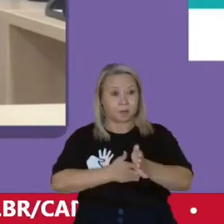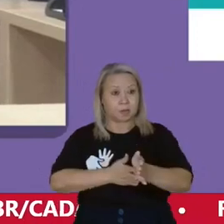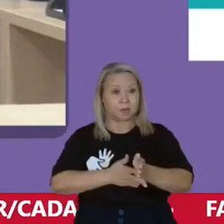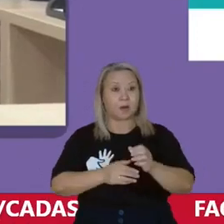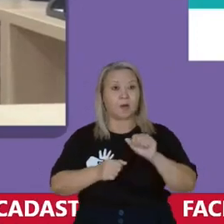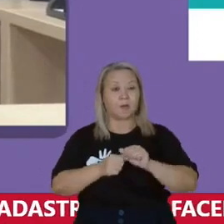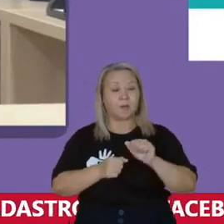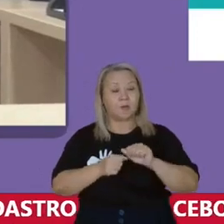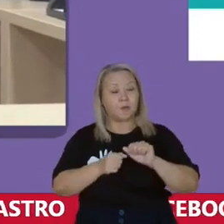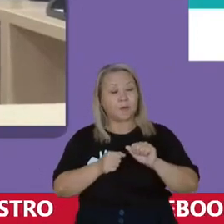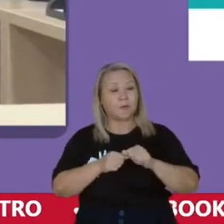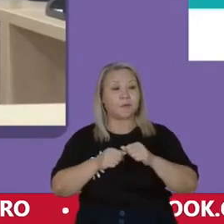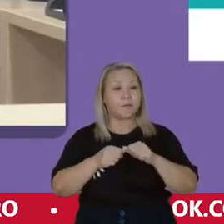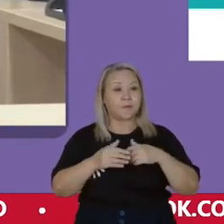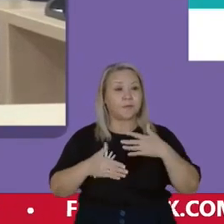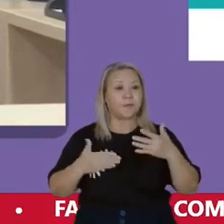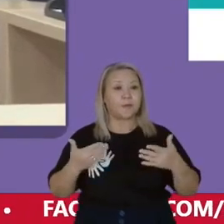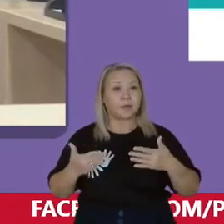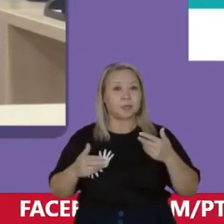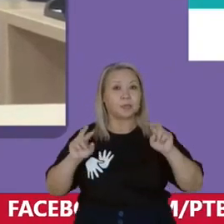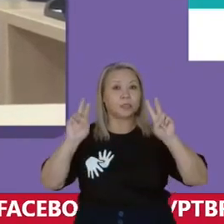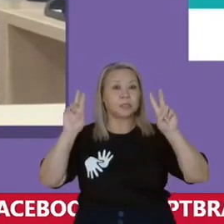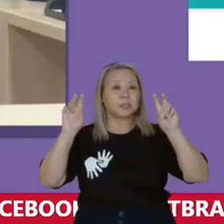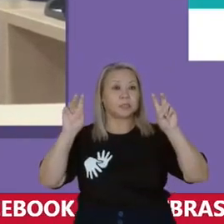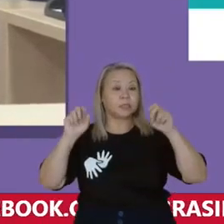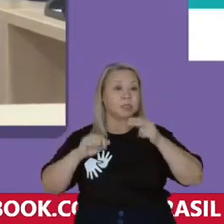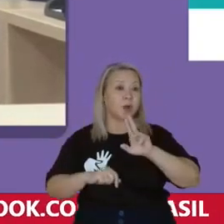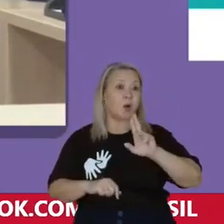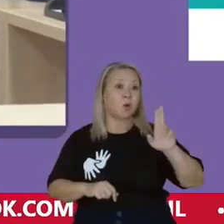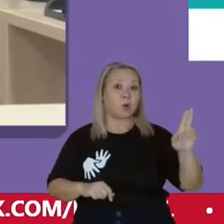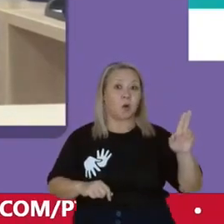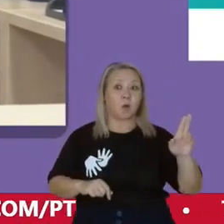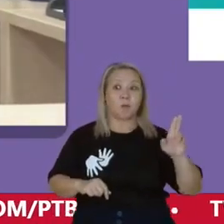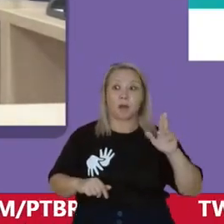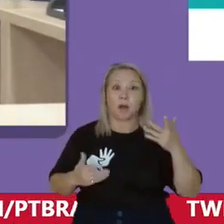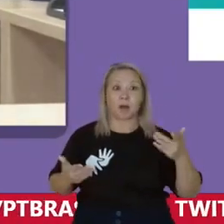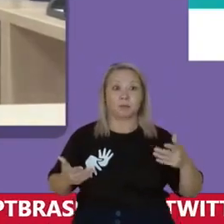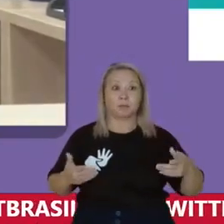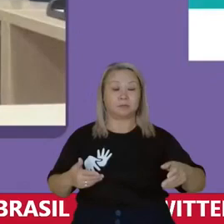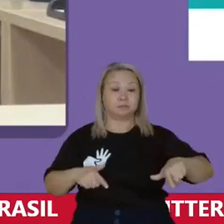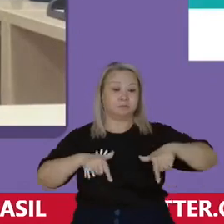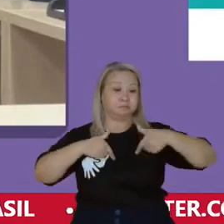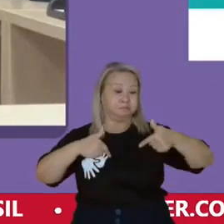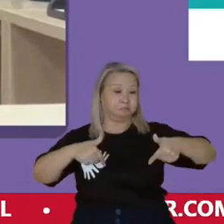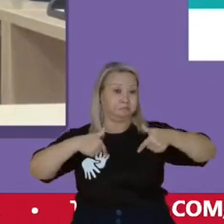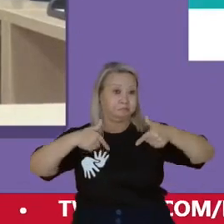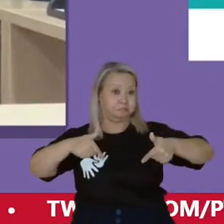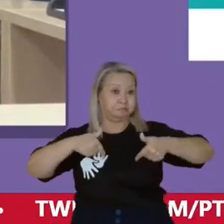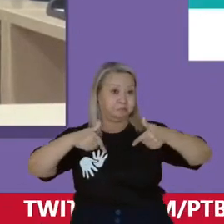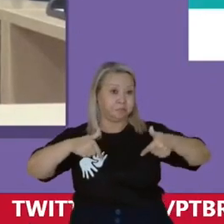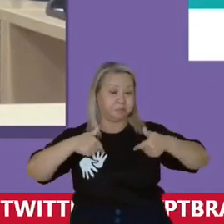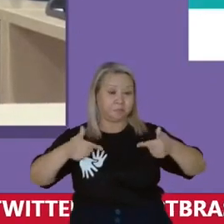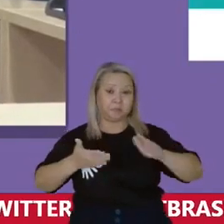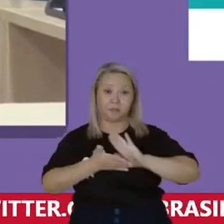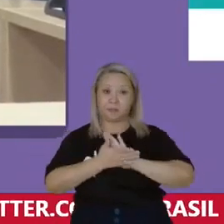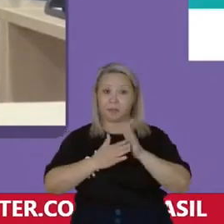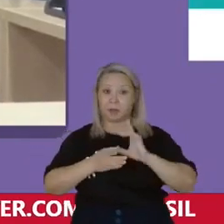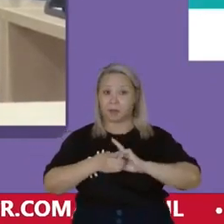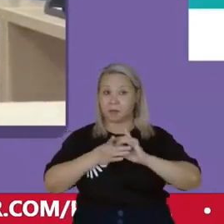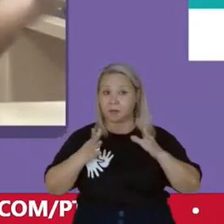foram sendo feitas E eles se chamavam desbravadores Que desbravadores não eram nada